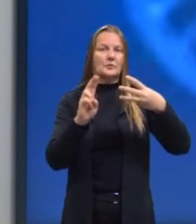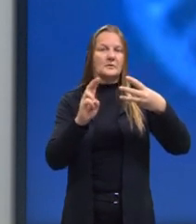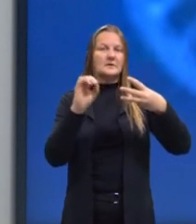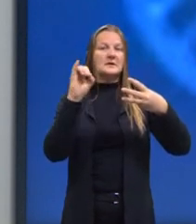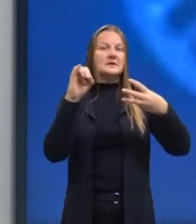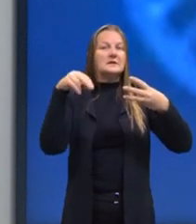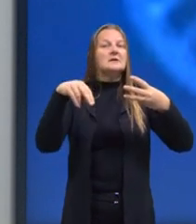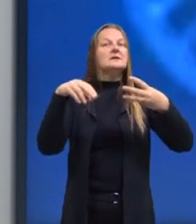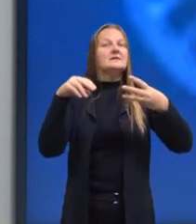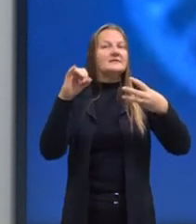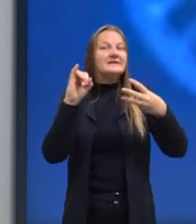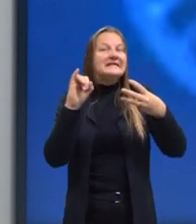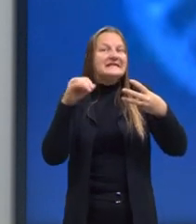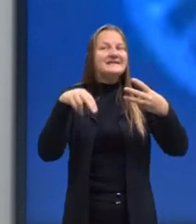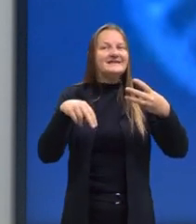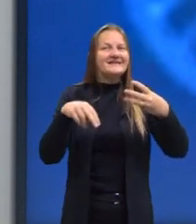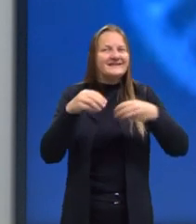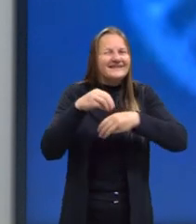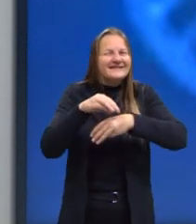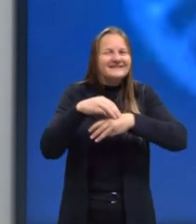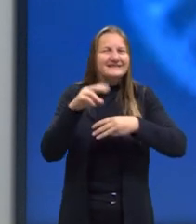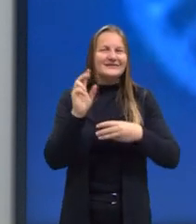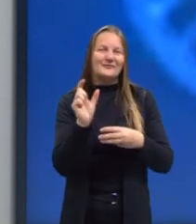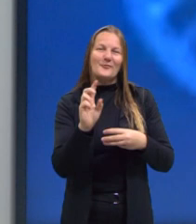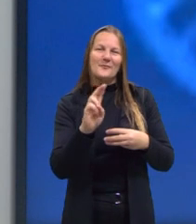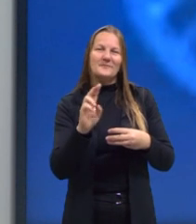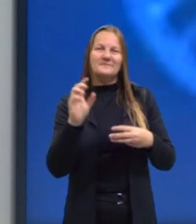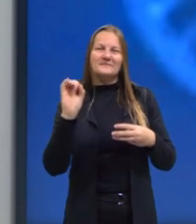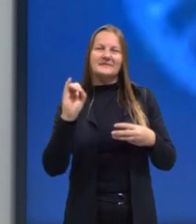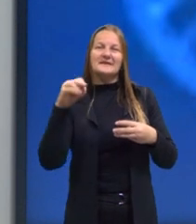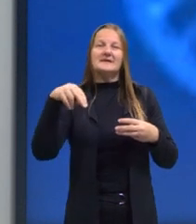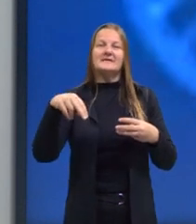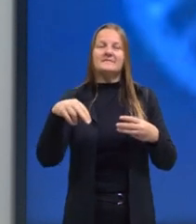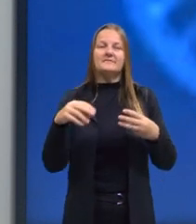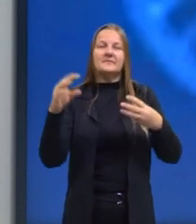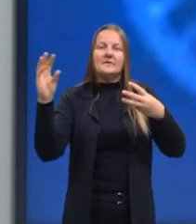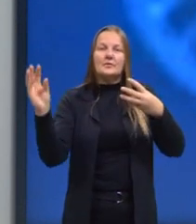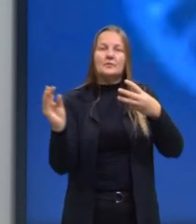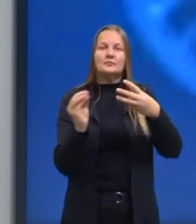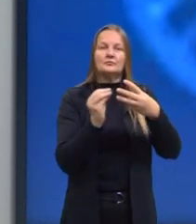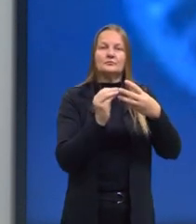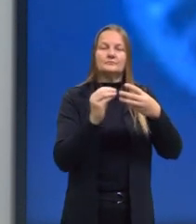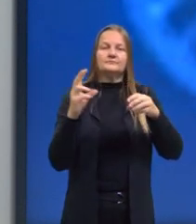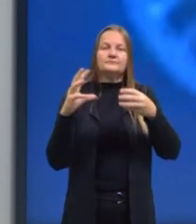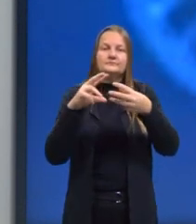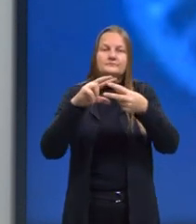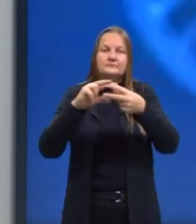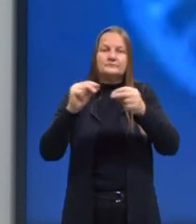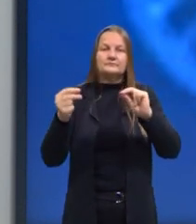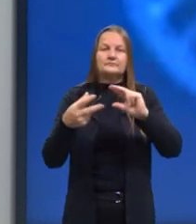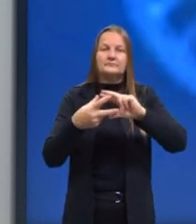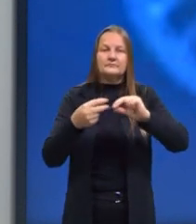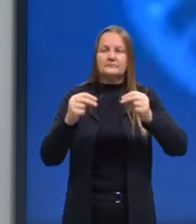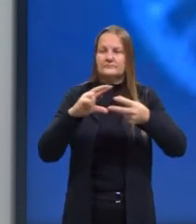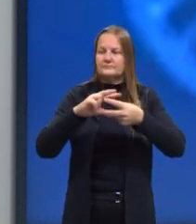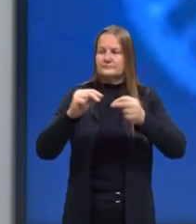diz, já dá a dica, adiciona-se um ou mais nucleotídeos ao DNA.